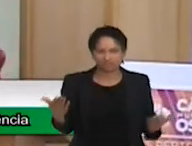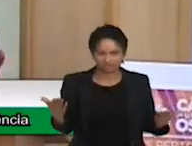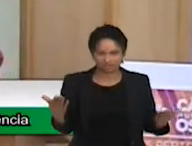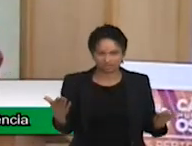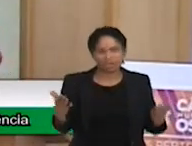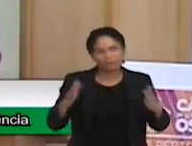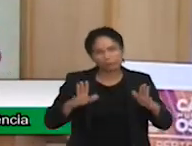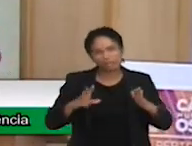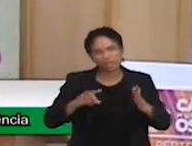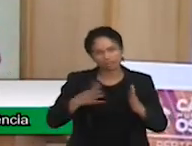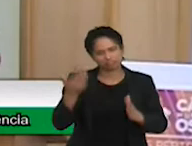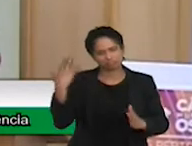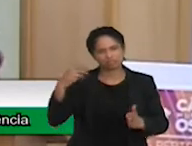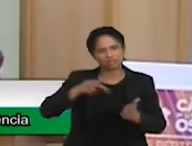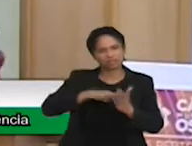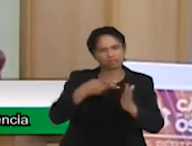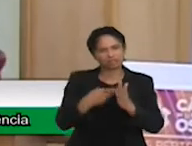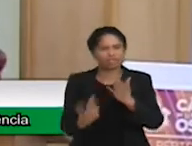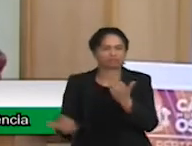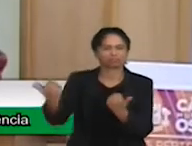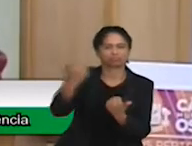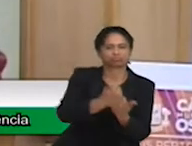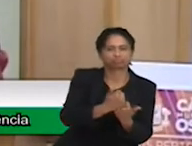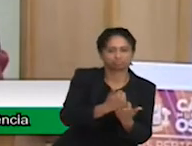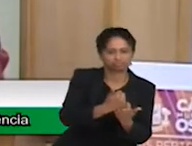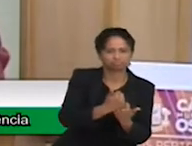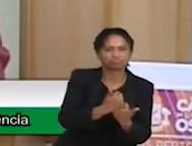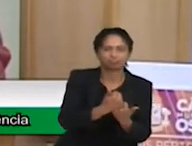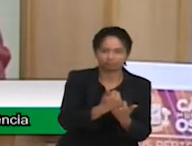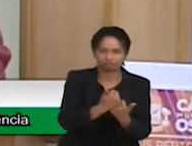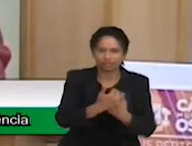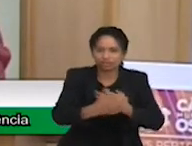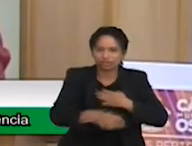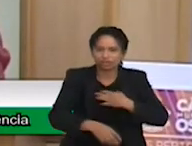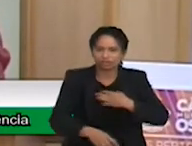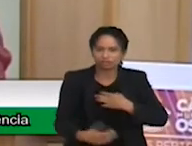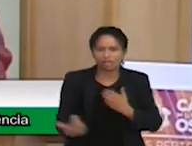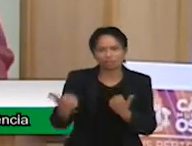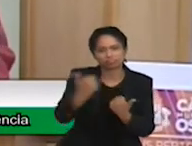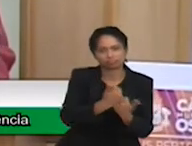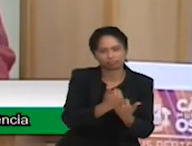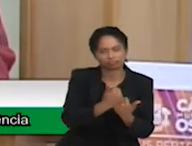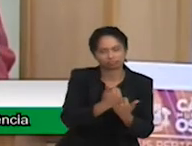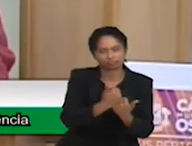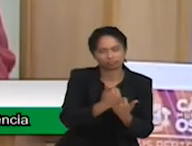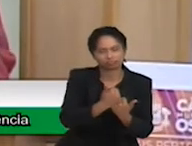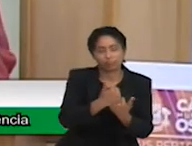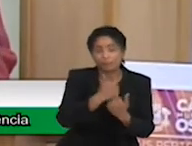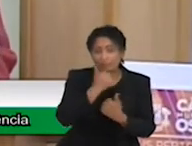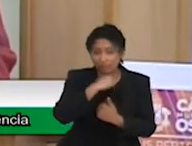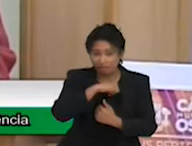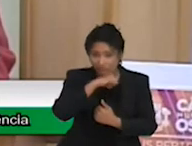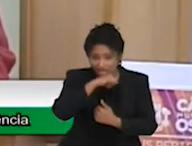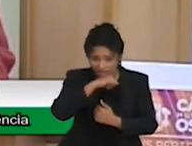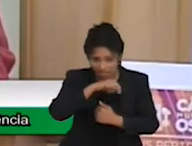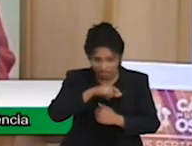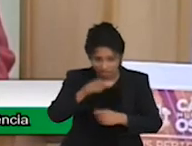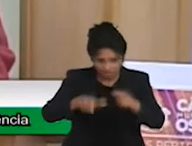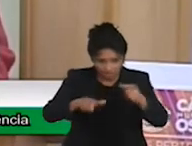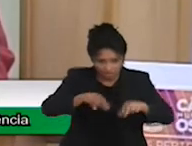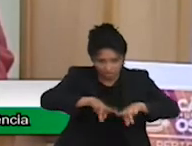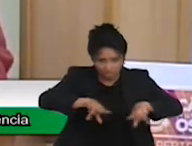que é justamente isso, é nos colocar no lugar do outro. As mães deram uma aula aqui para a gente.